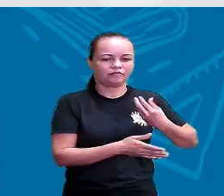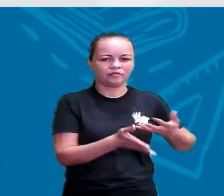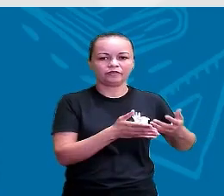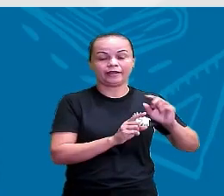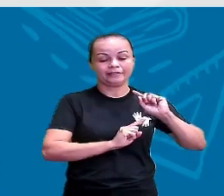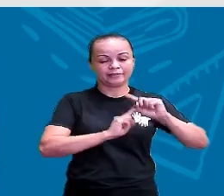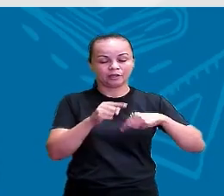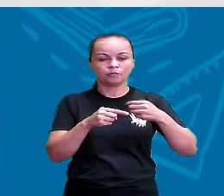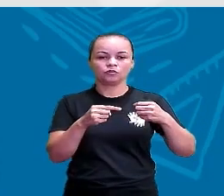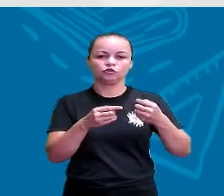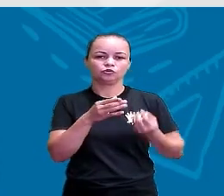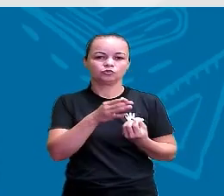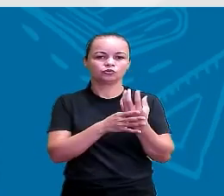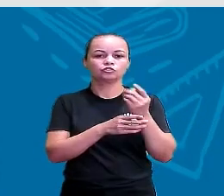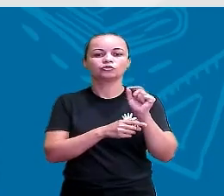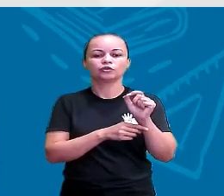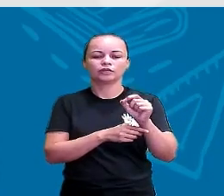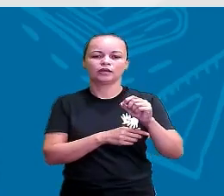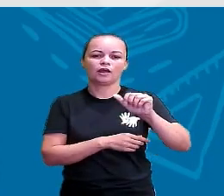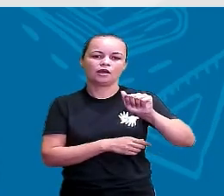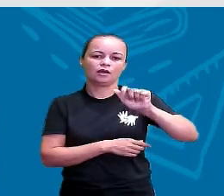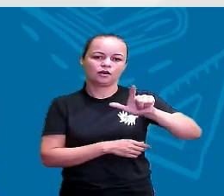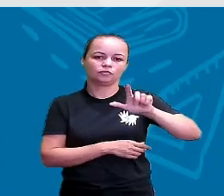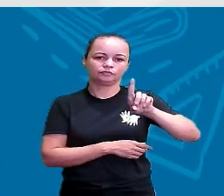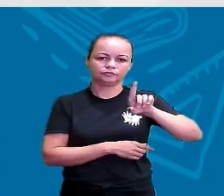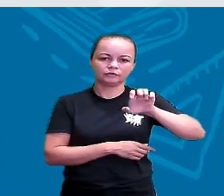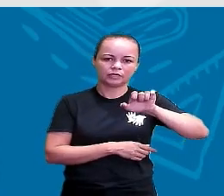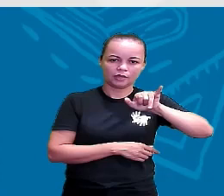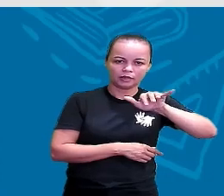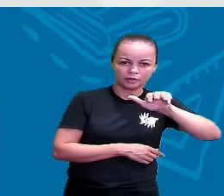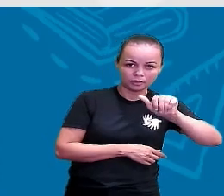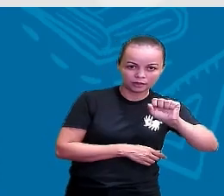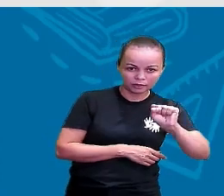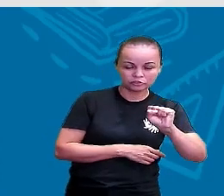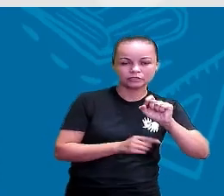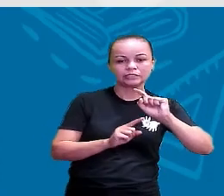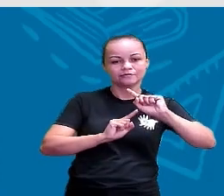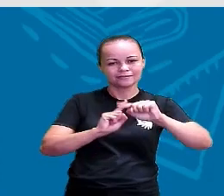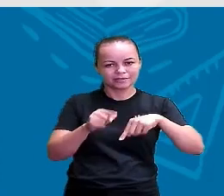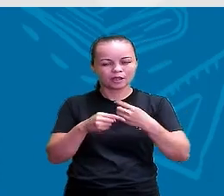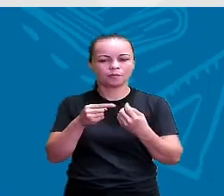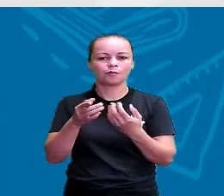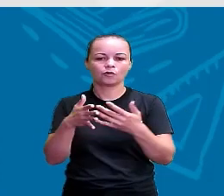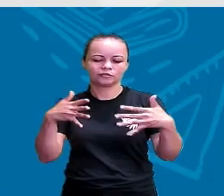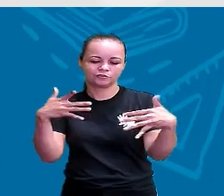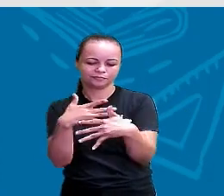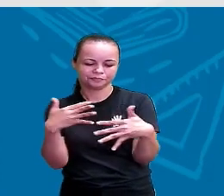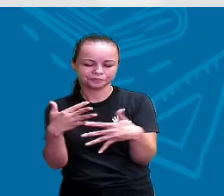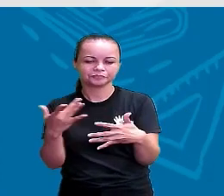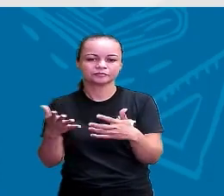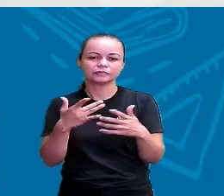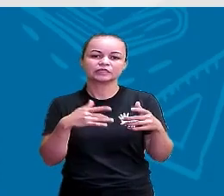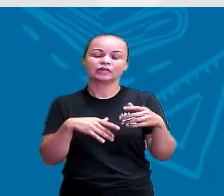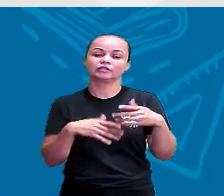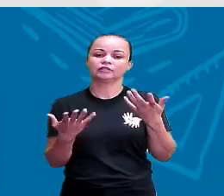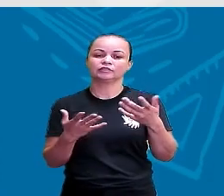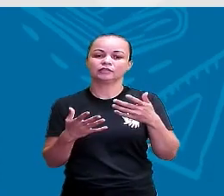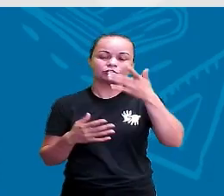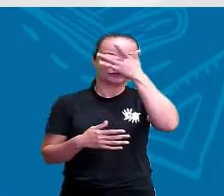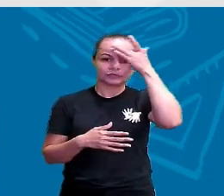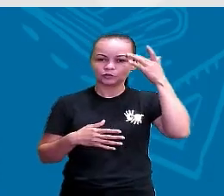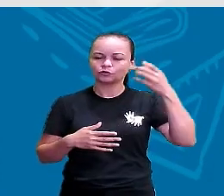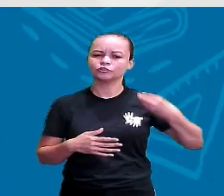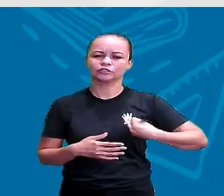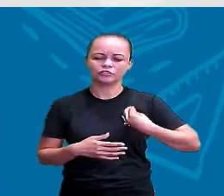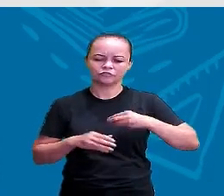depois as cidades, como eles foram crescendo, né? A gente viu que atualmente ainda existem pessoas, povos nômades que vivem